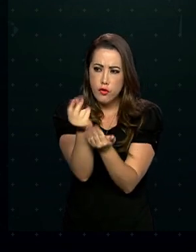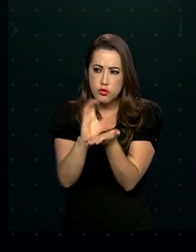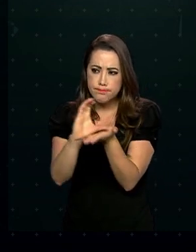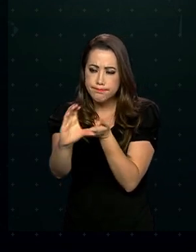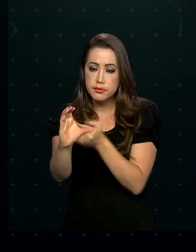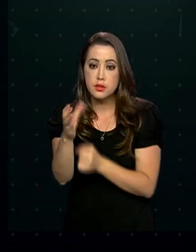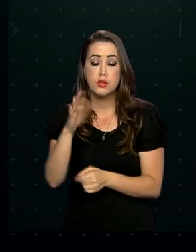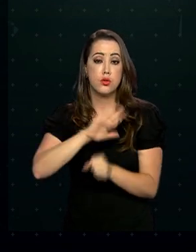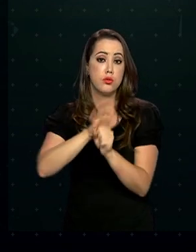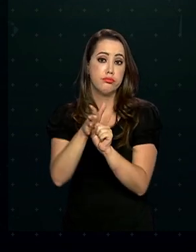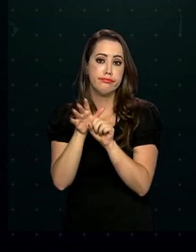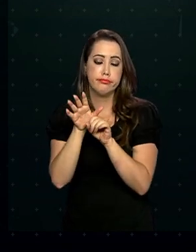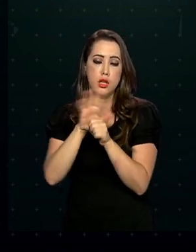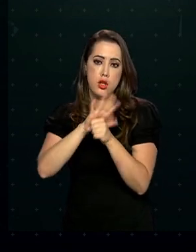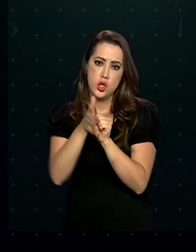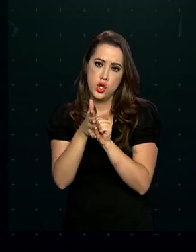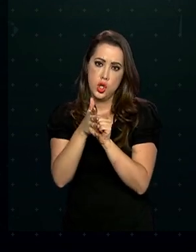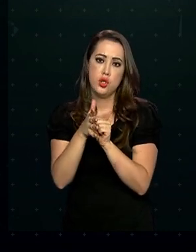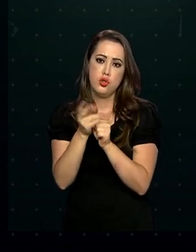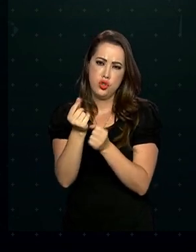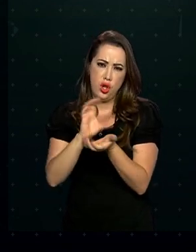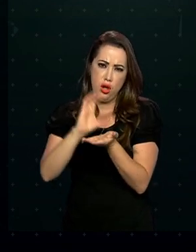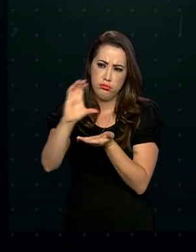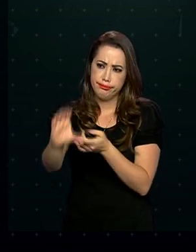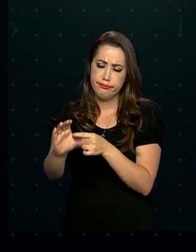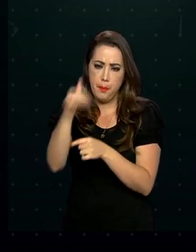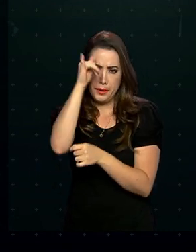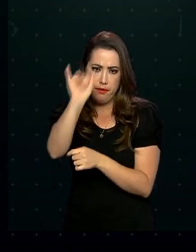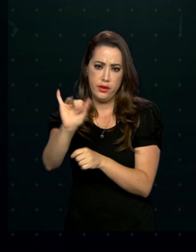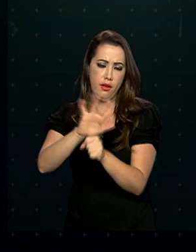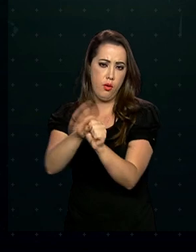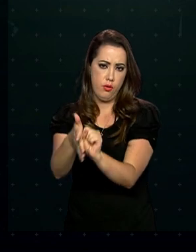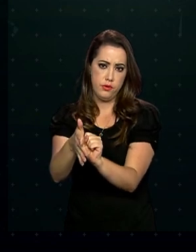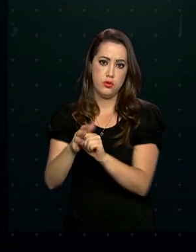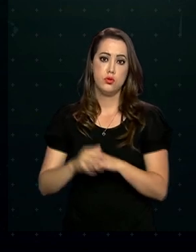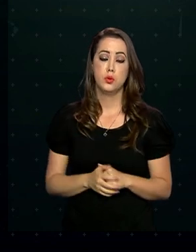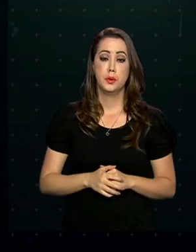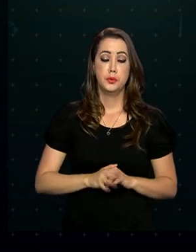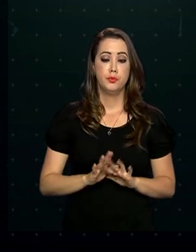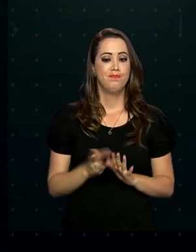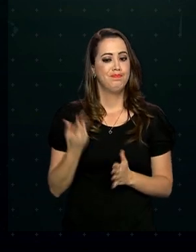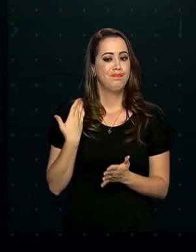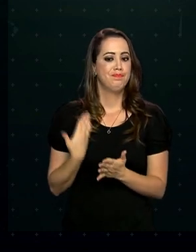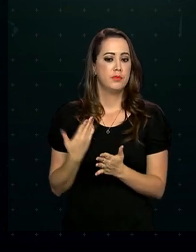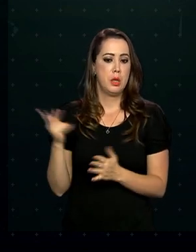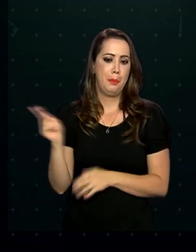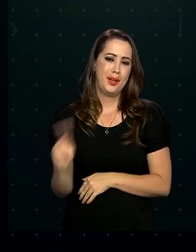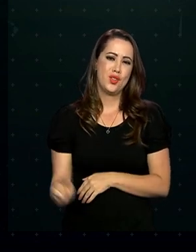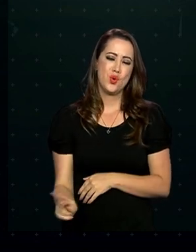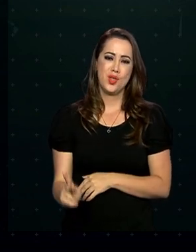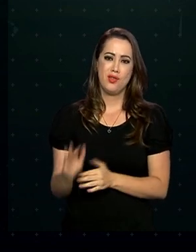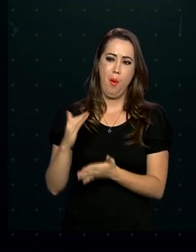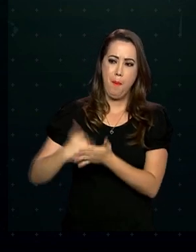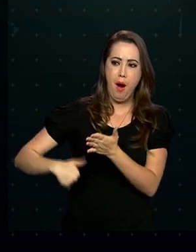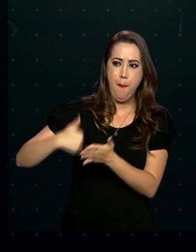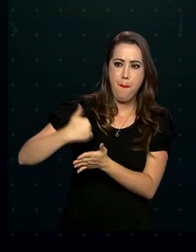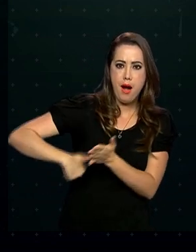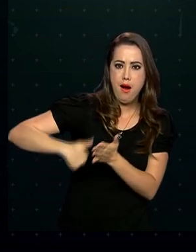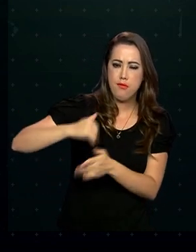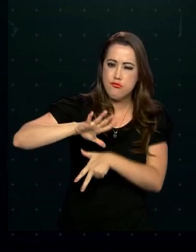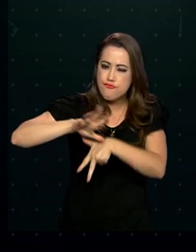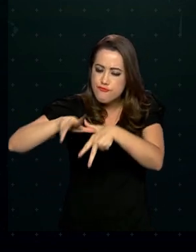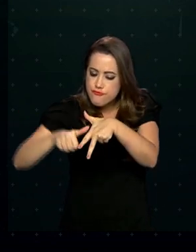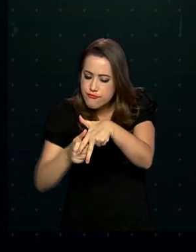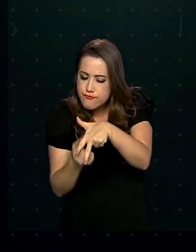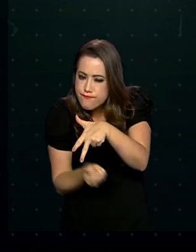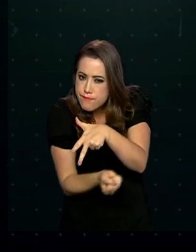repassados pela União para o tratamento e combate à covid-19, o prejuízo que esses desvios causaram aos